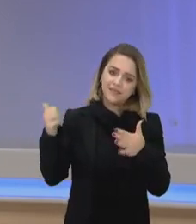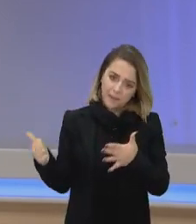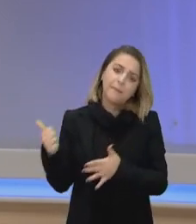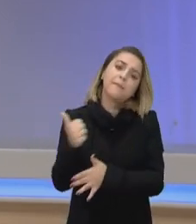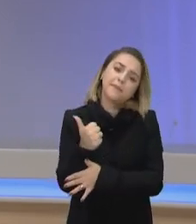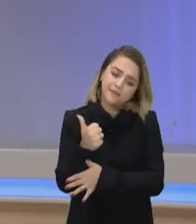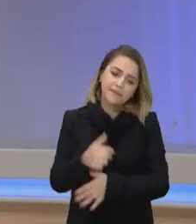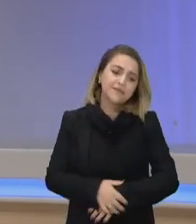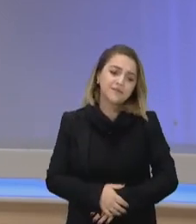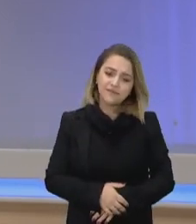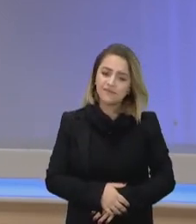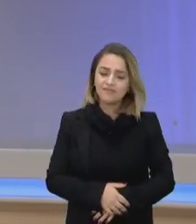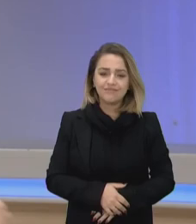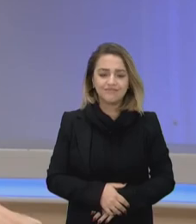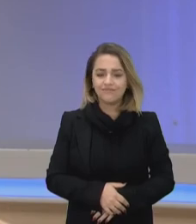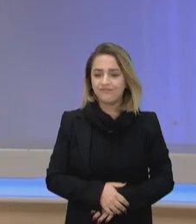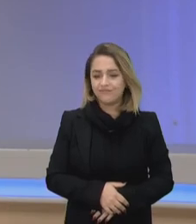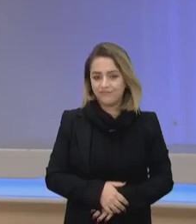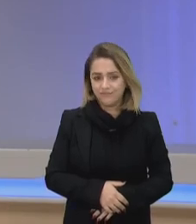pardas. Não é muito